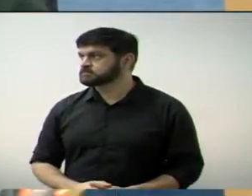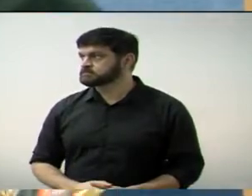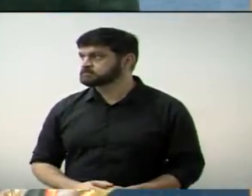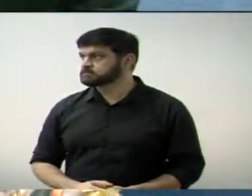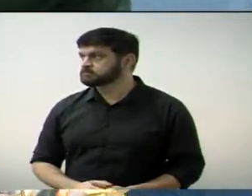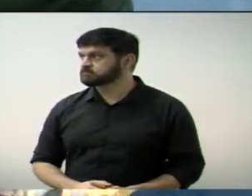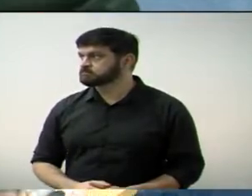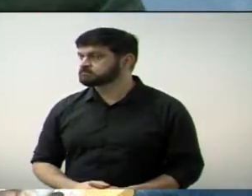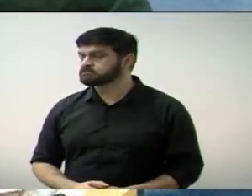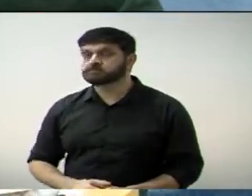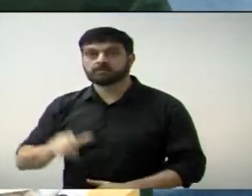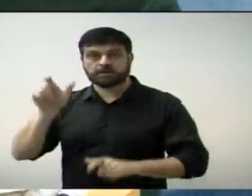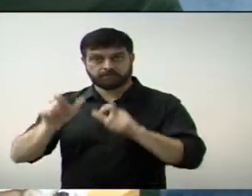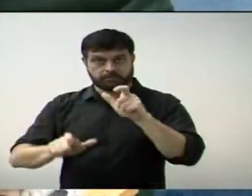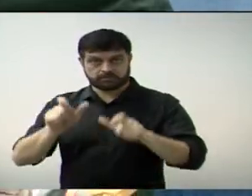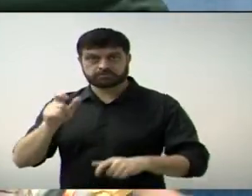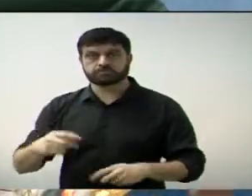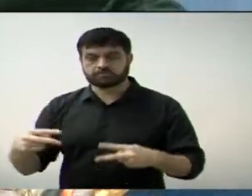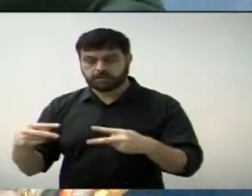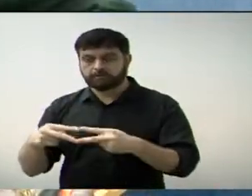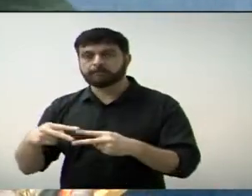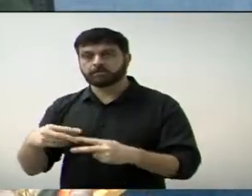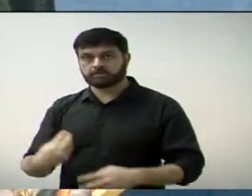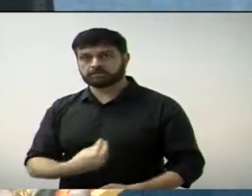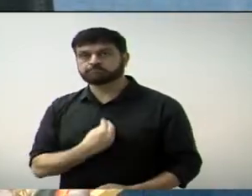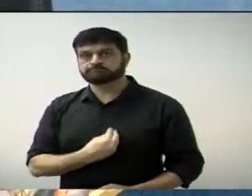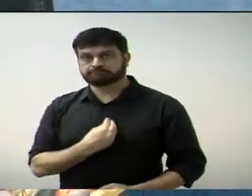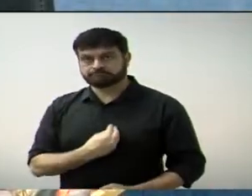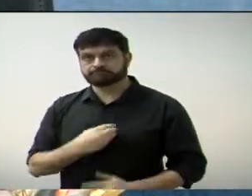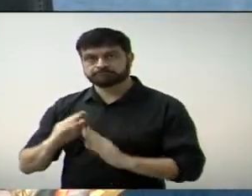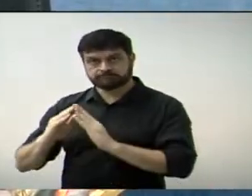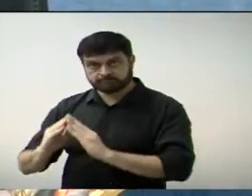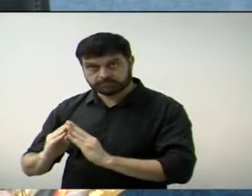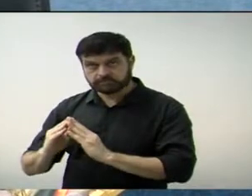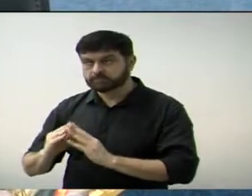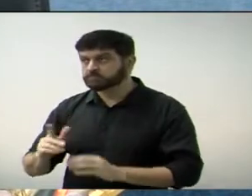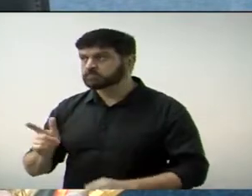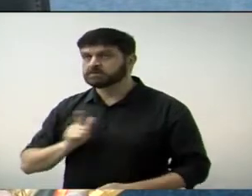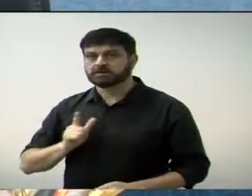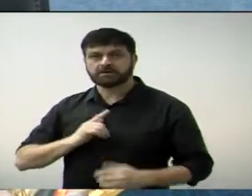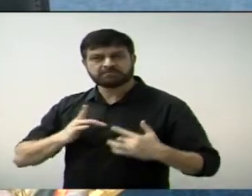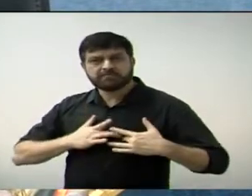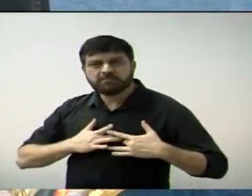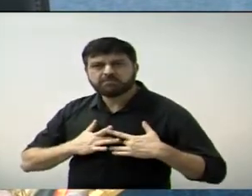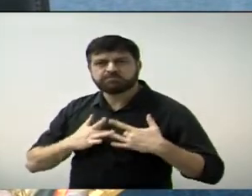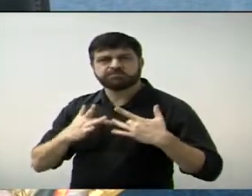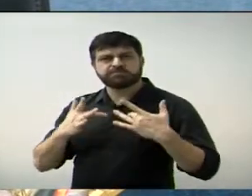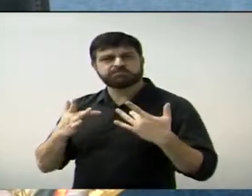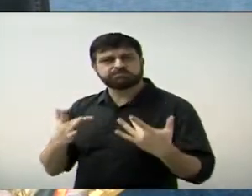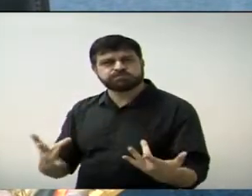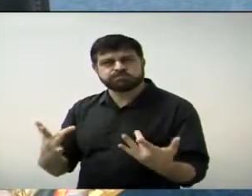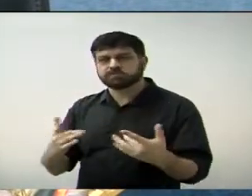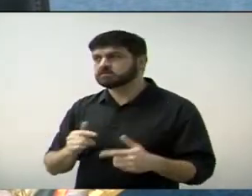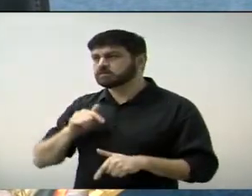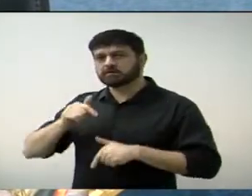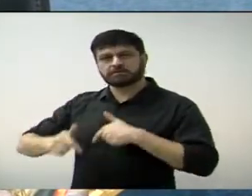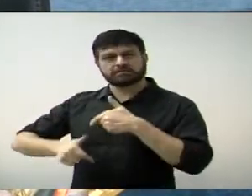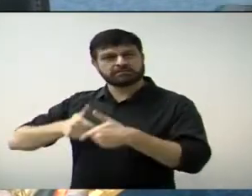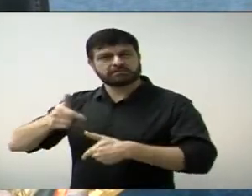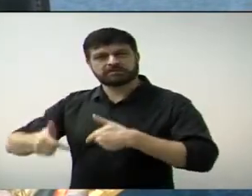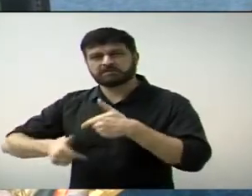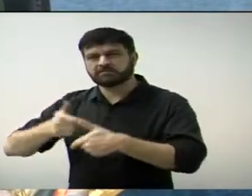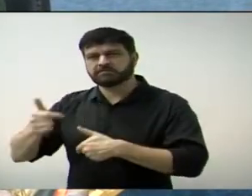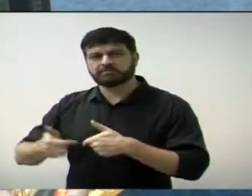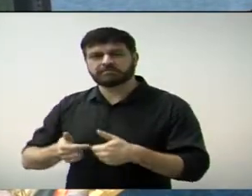São munícipes aqui da nossa cidade que, na gratuidade, na doação do trabalho